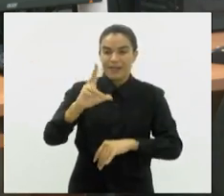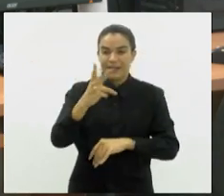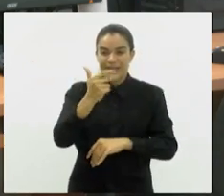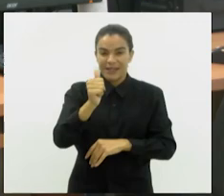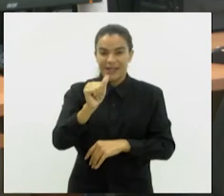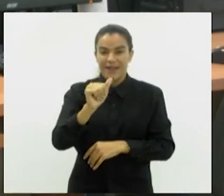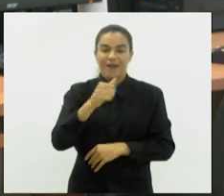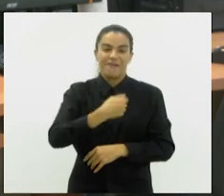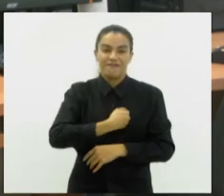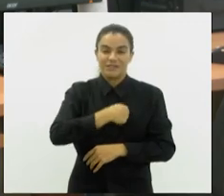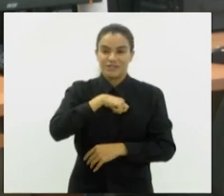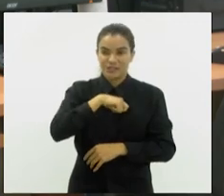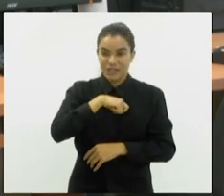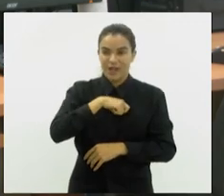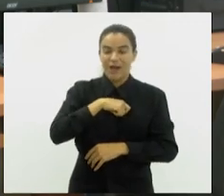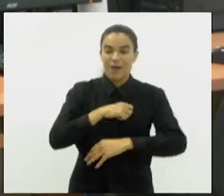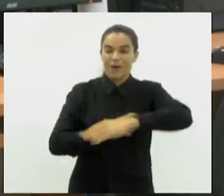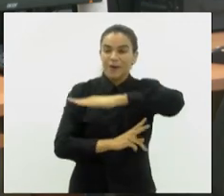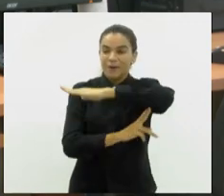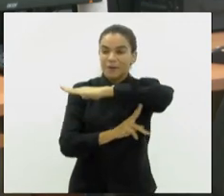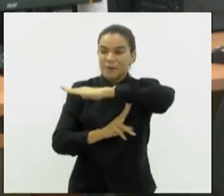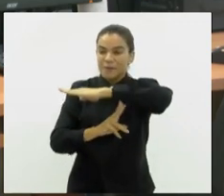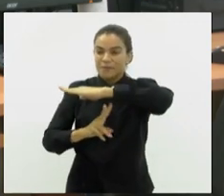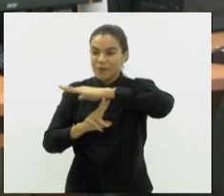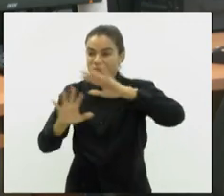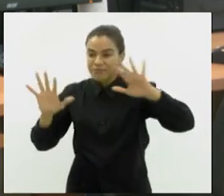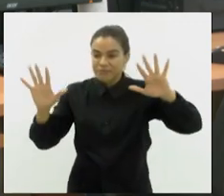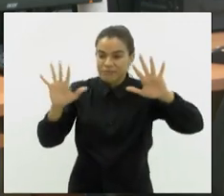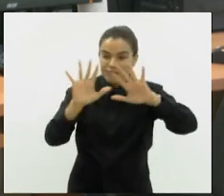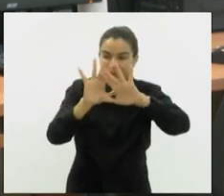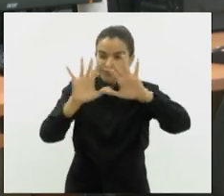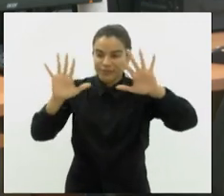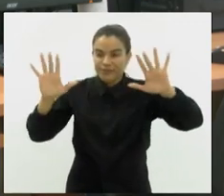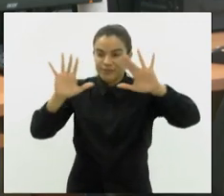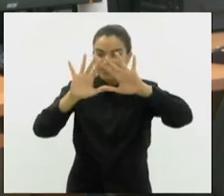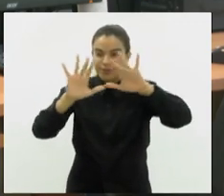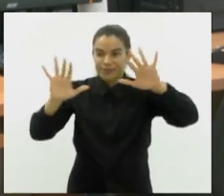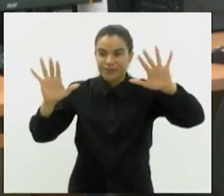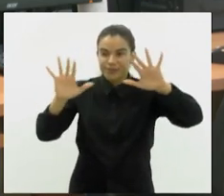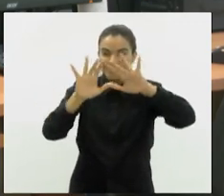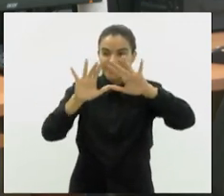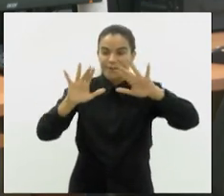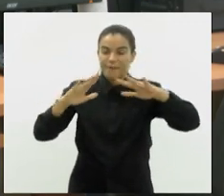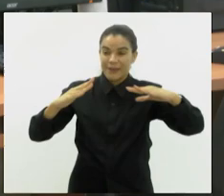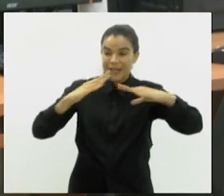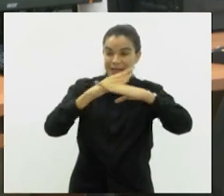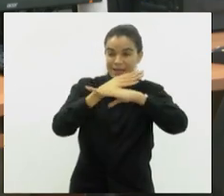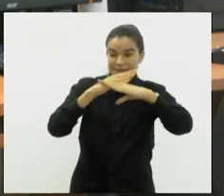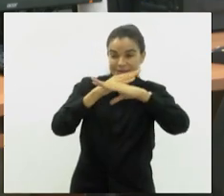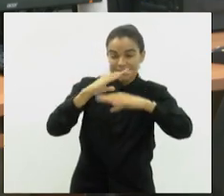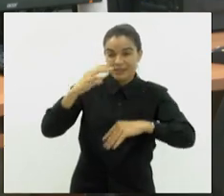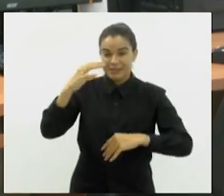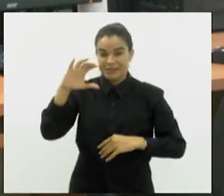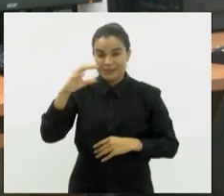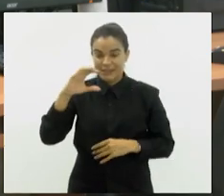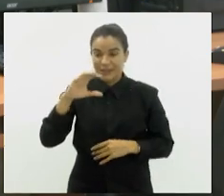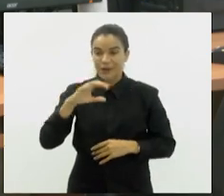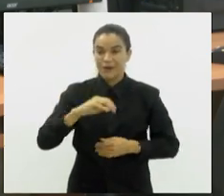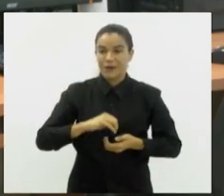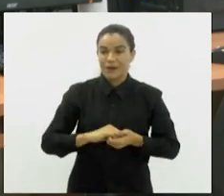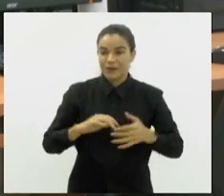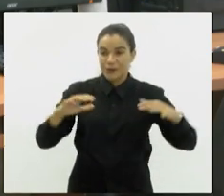centro, a Ponte Rio-Niterói, quase que a gente não consegue ver encoberta. A cidade de Niterói ali do outro lado,